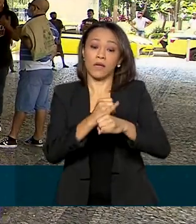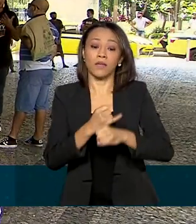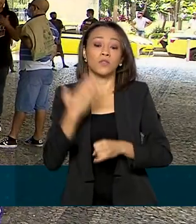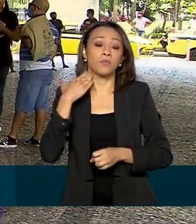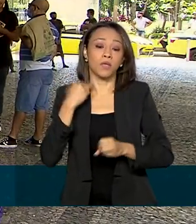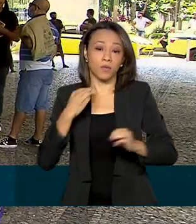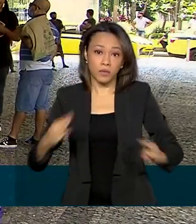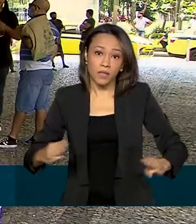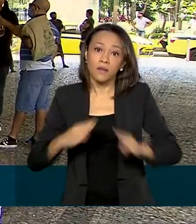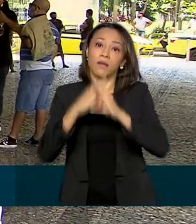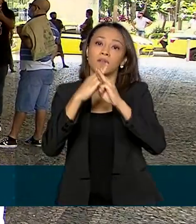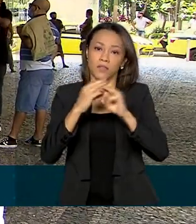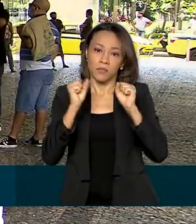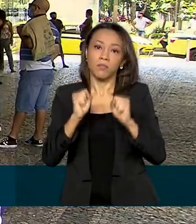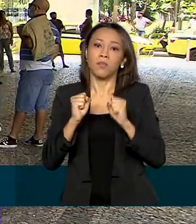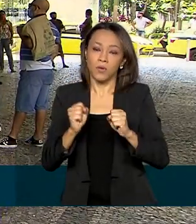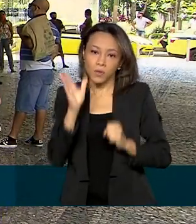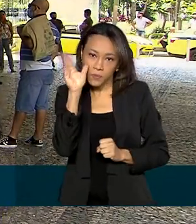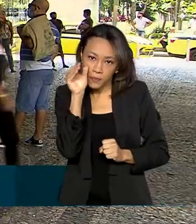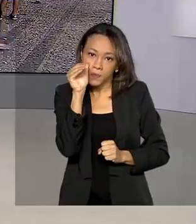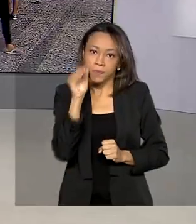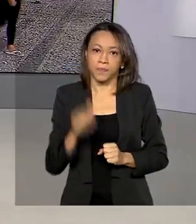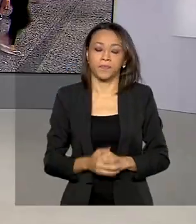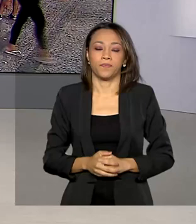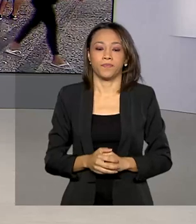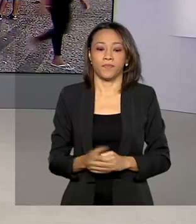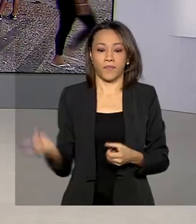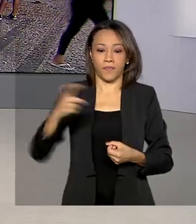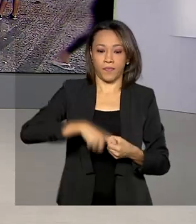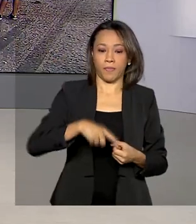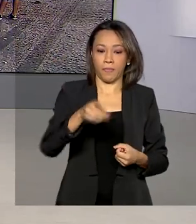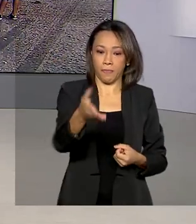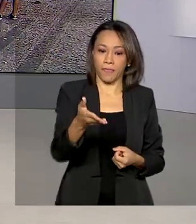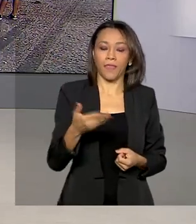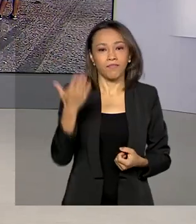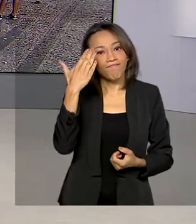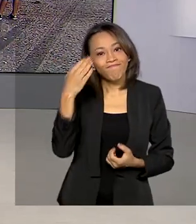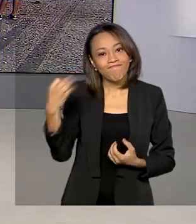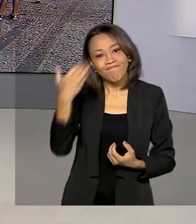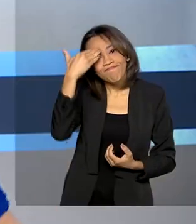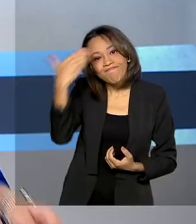.gov.br. Voltamos com você Renata. Perfeito Tiago, obrigada pelas suas informações.